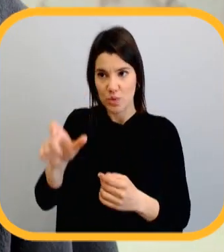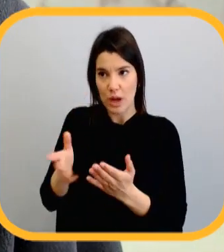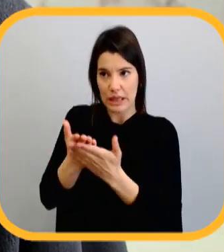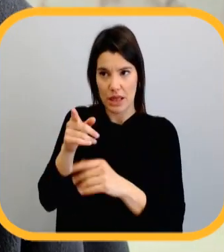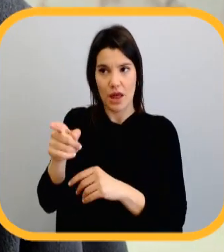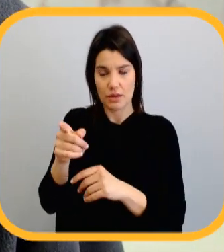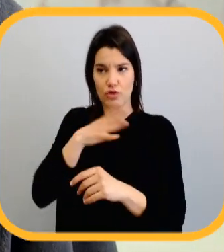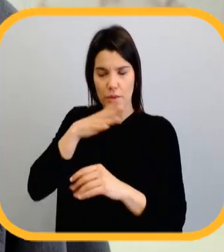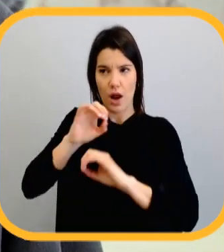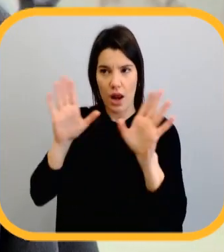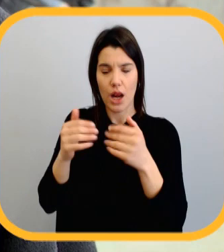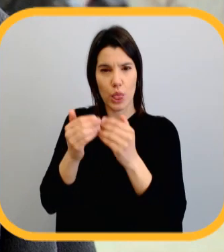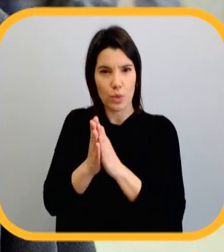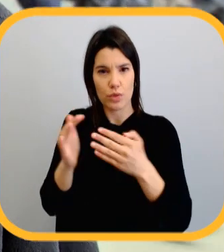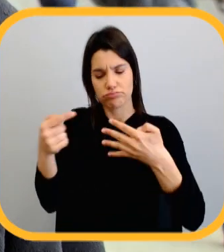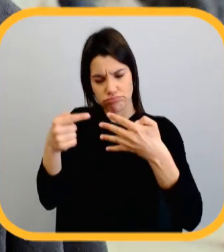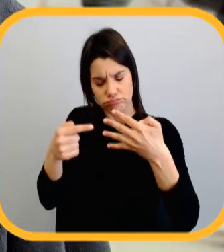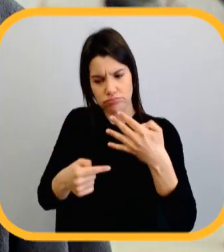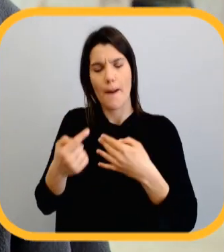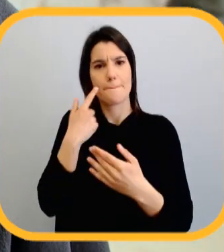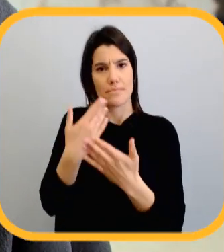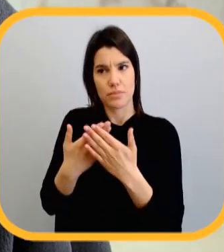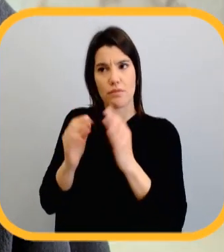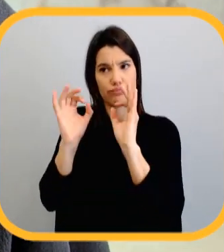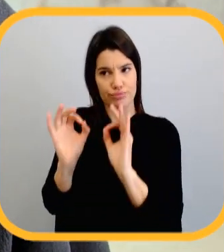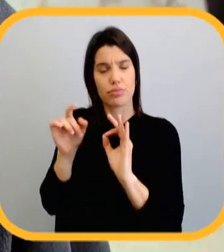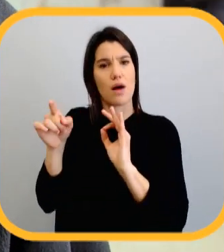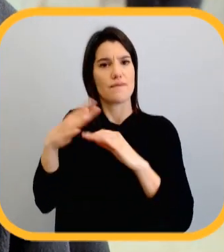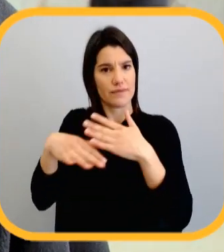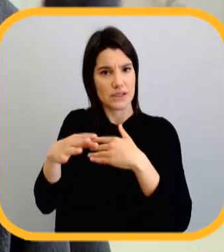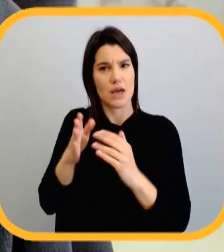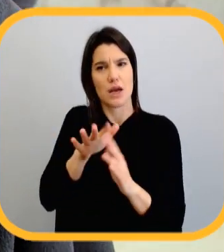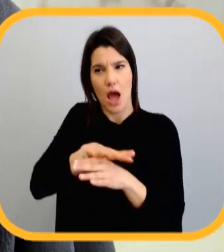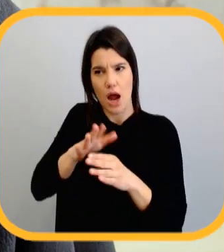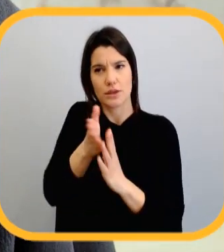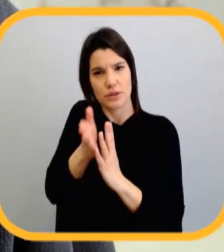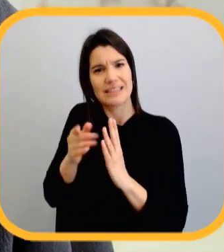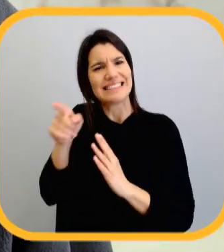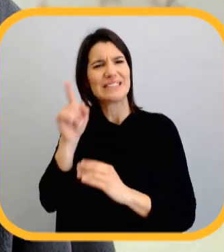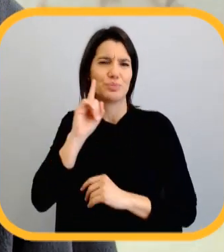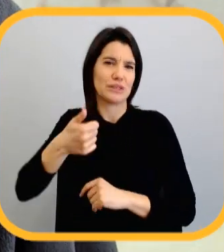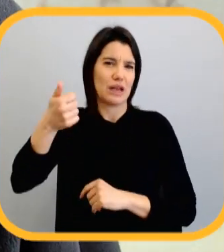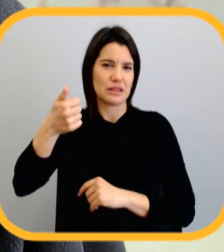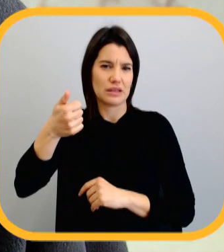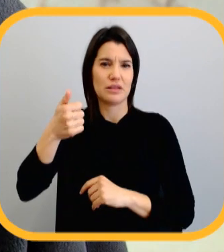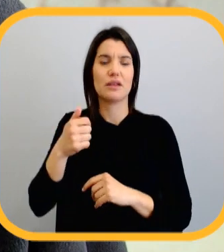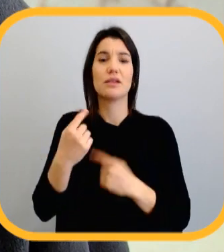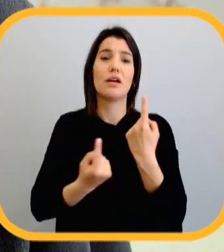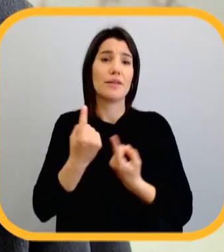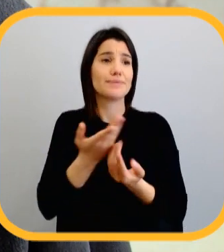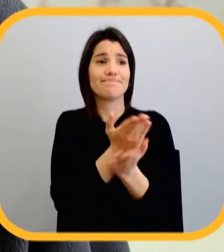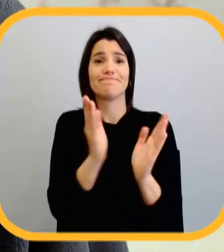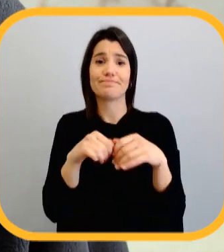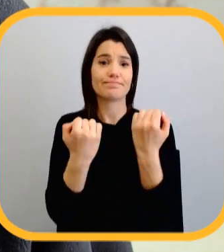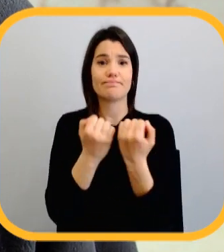candidato esclareceu tudo? Será que aquele candidato mostrou o vai fazer nas diversas áreas? Esse é que é o tema importante.